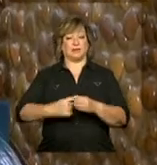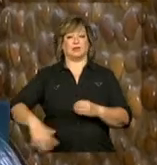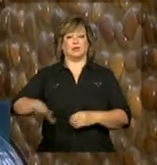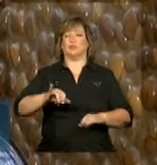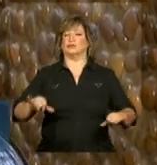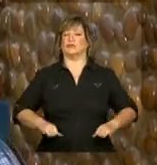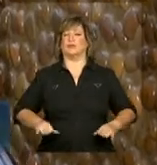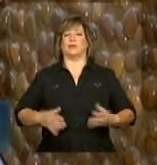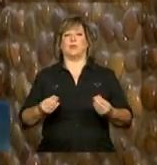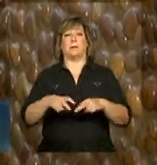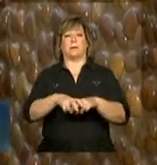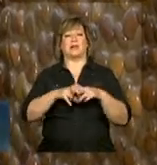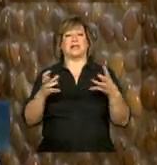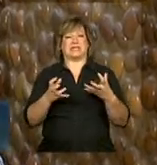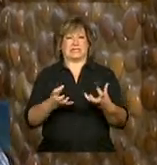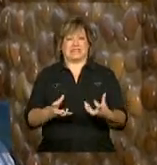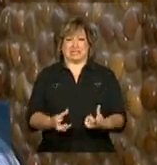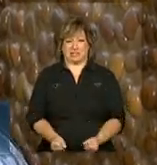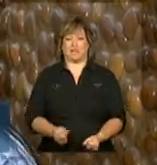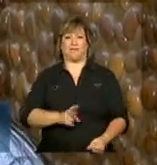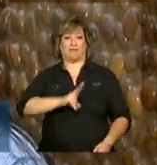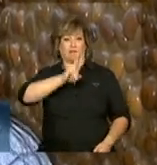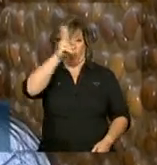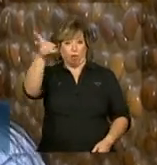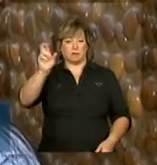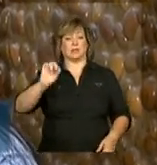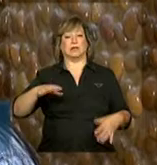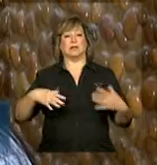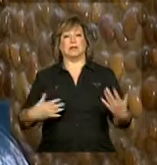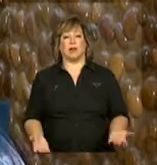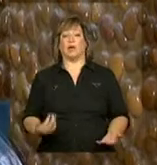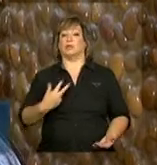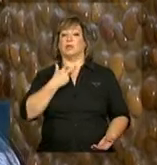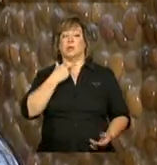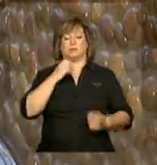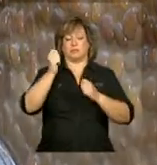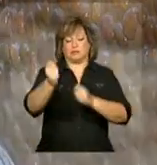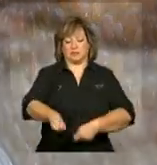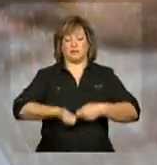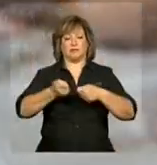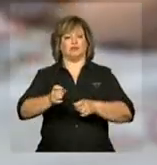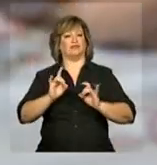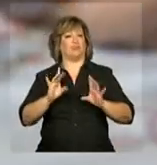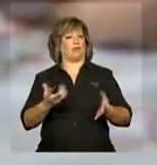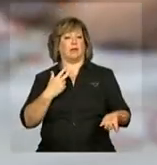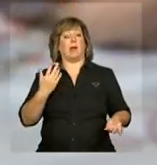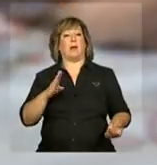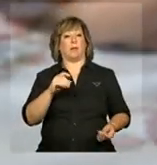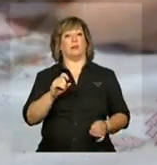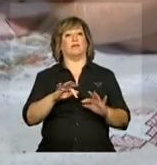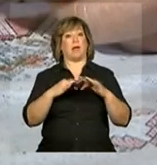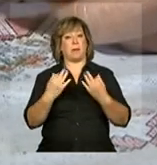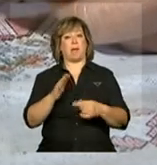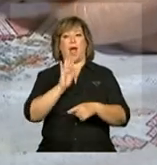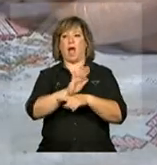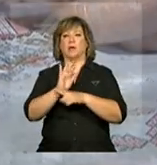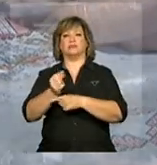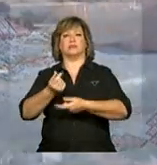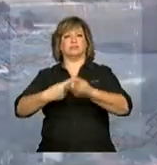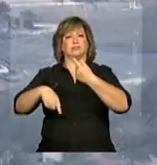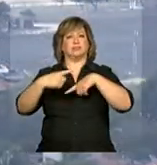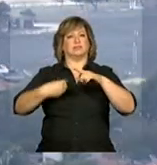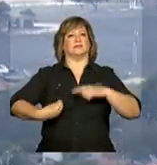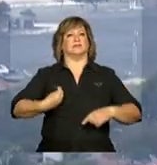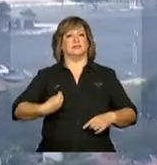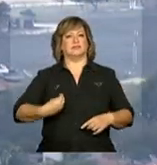sofre muito com os efeitos da seca. Então não podemos só depender da roça. E através do Bolsa elas começaram a se emancipar também